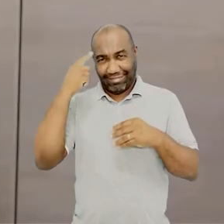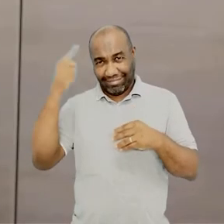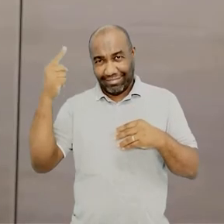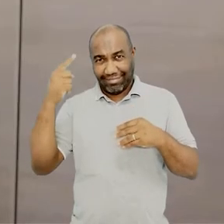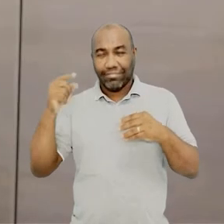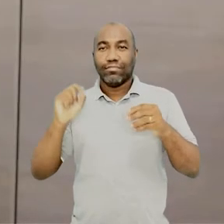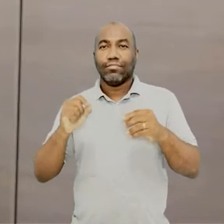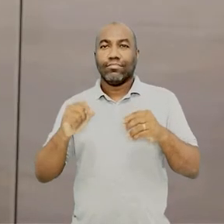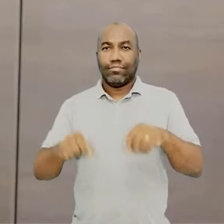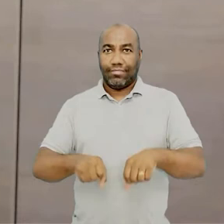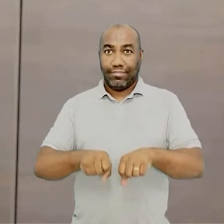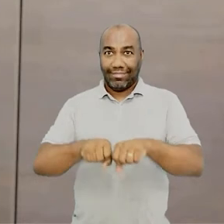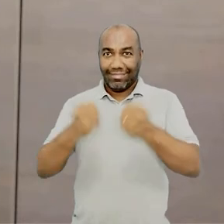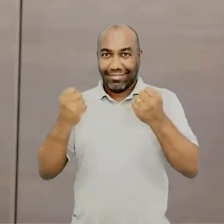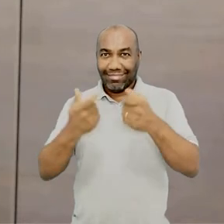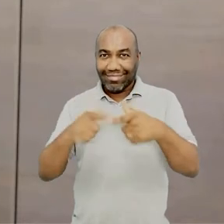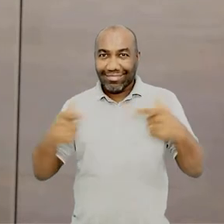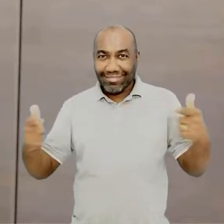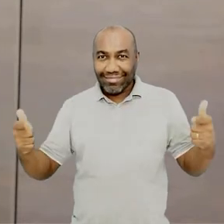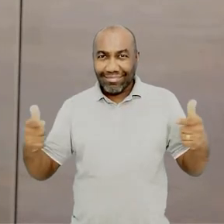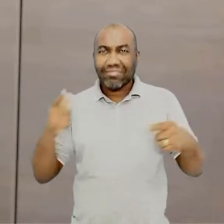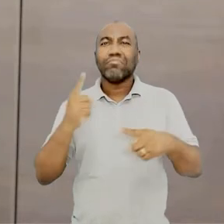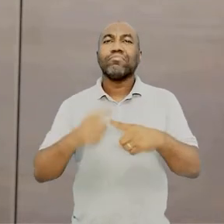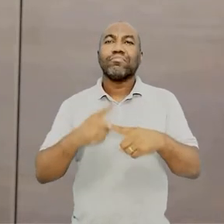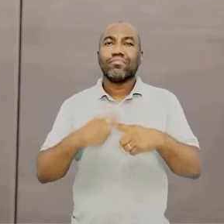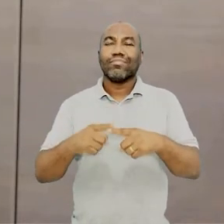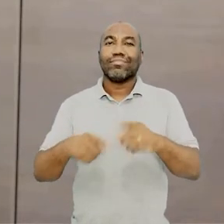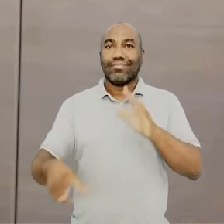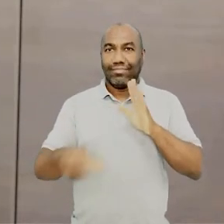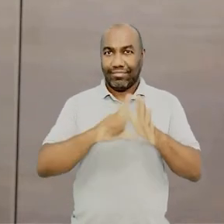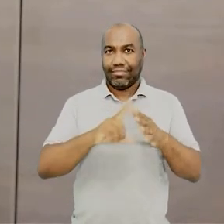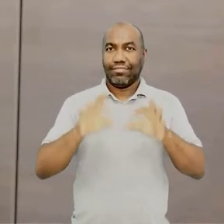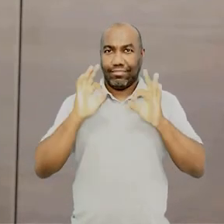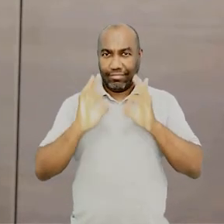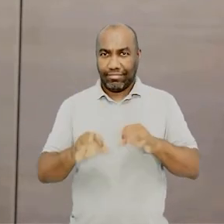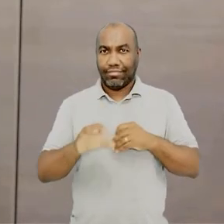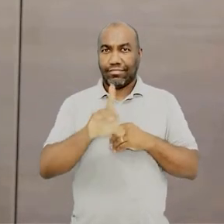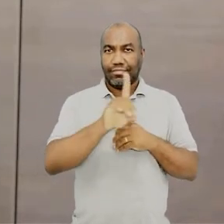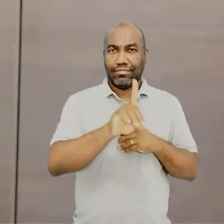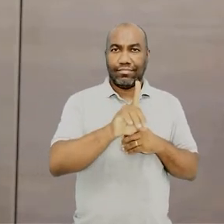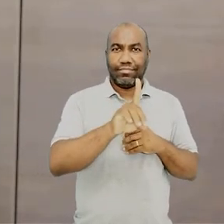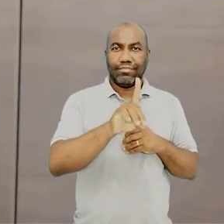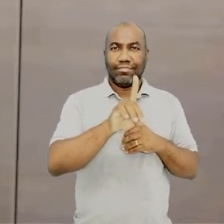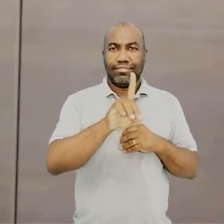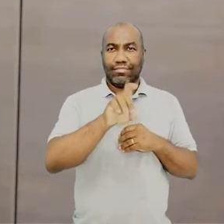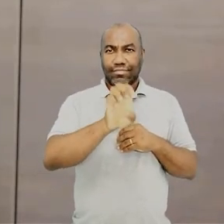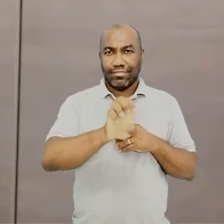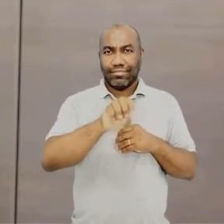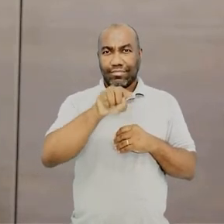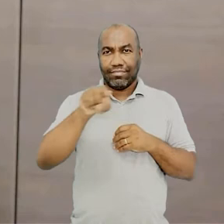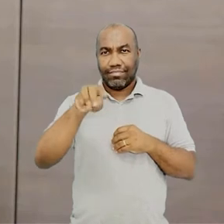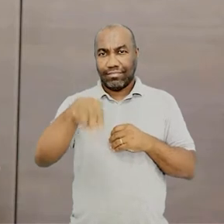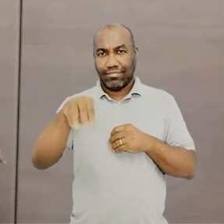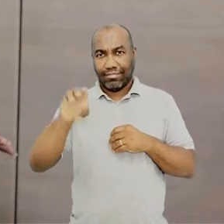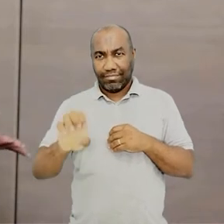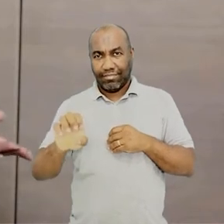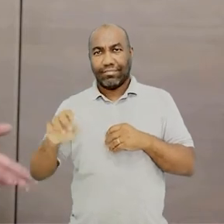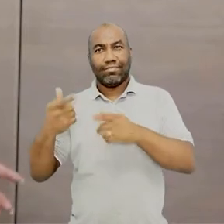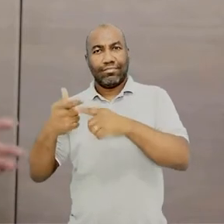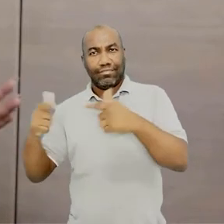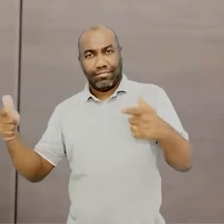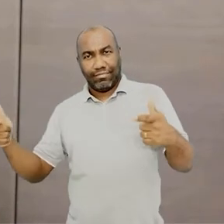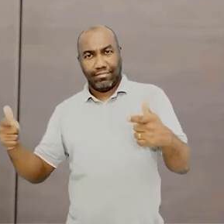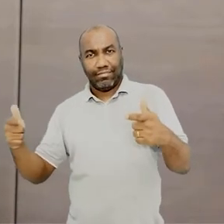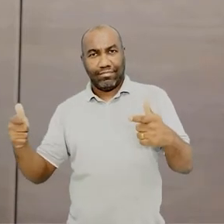qual que é a quebra que dá? Ele começa organizando, né, o período, a frase, e ele coloca da forma que nós esperamos como